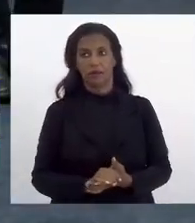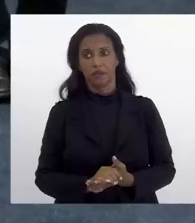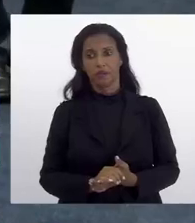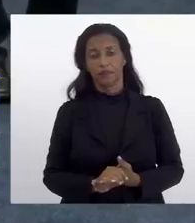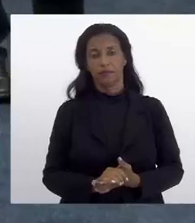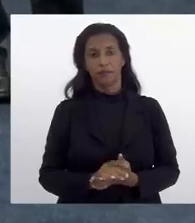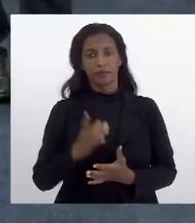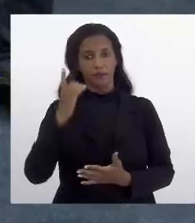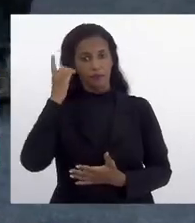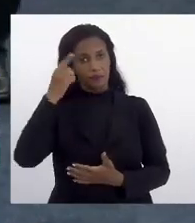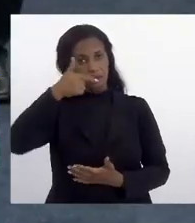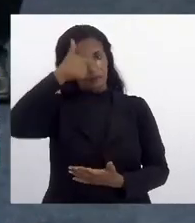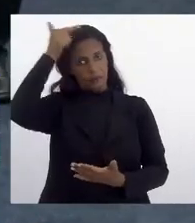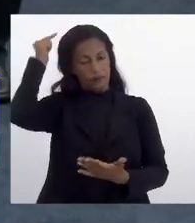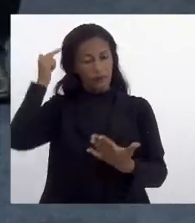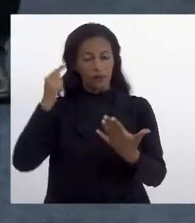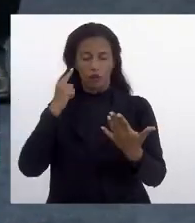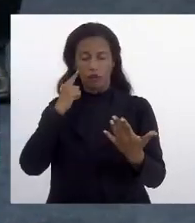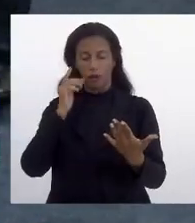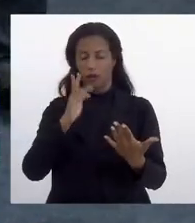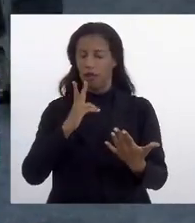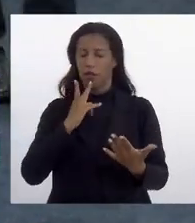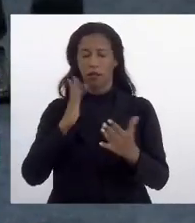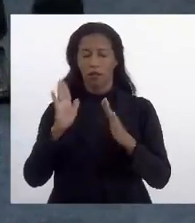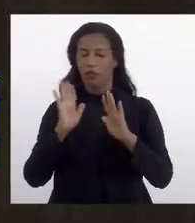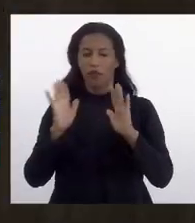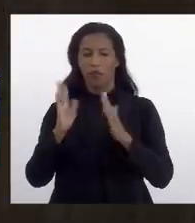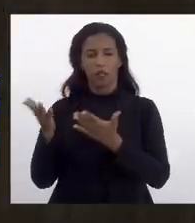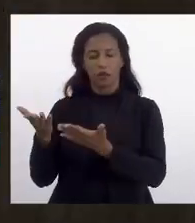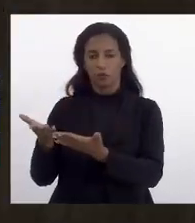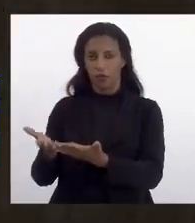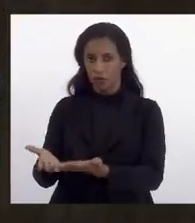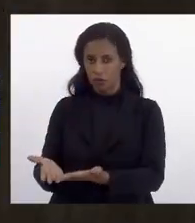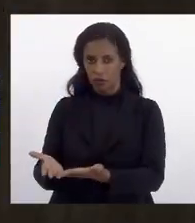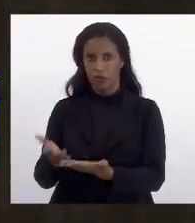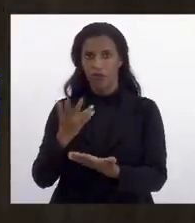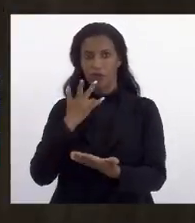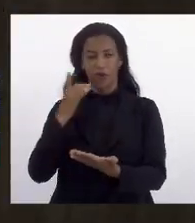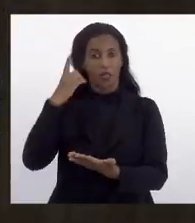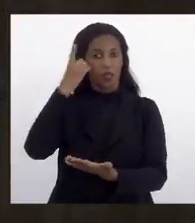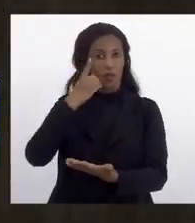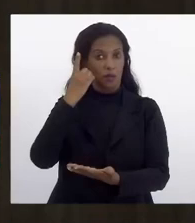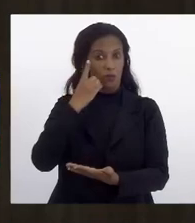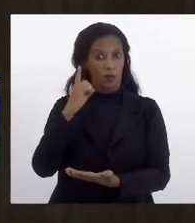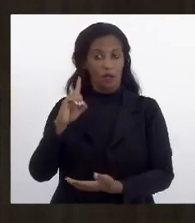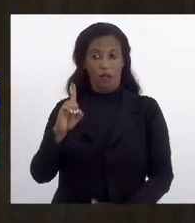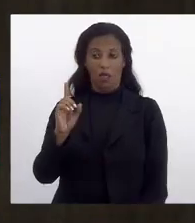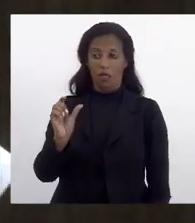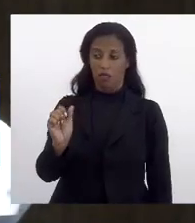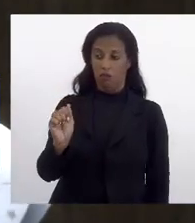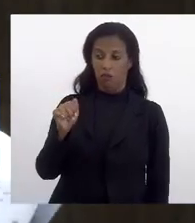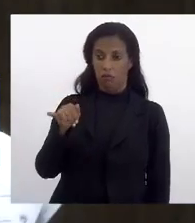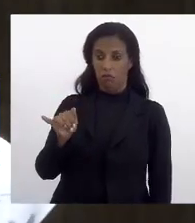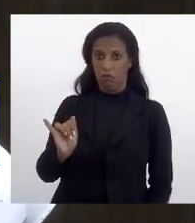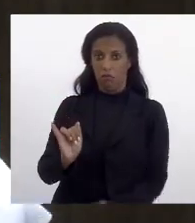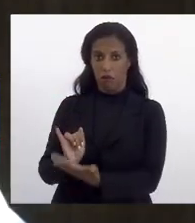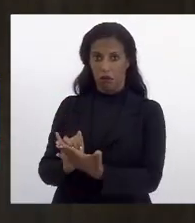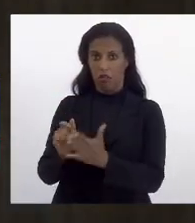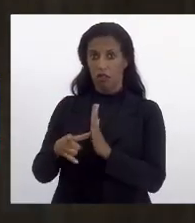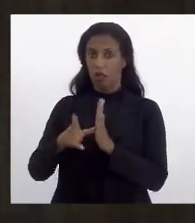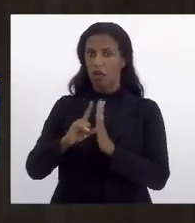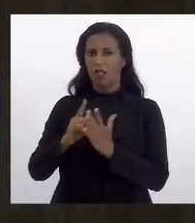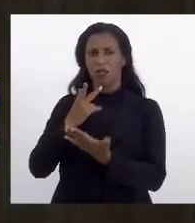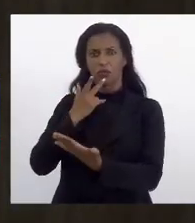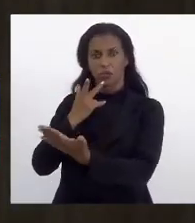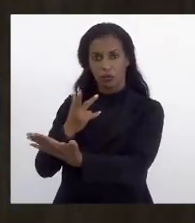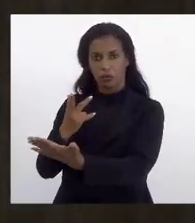Deputado Luiz Paulo, Vossa Excelência não me ouviu. Eu não falei de Vossa Excelência. A deputada Dani Monteiro, antes do pronunciamento de